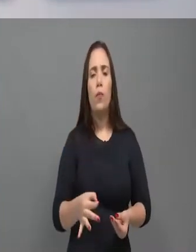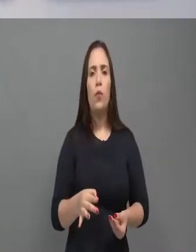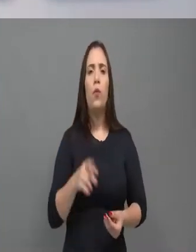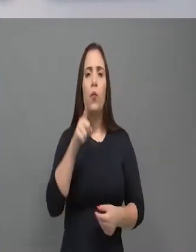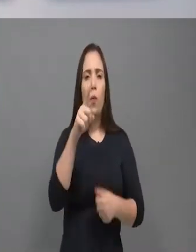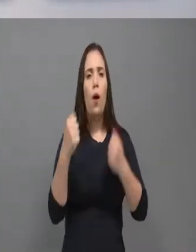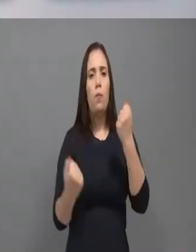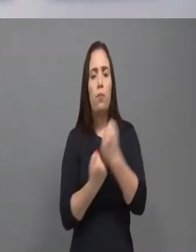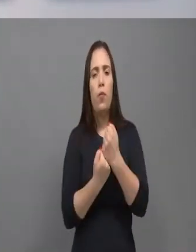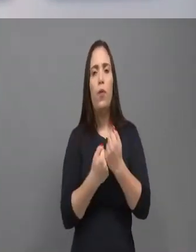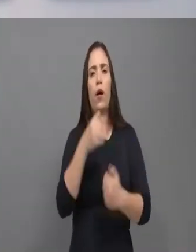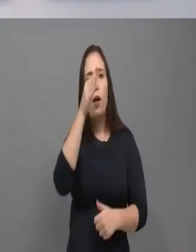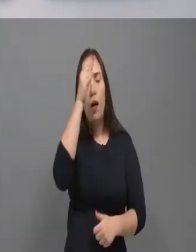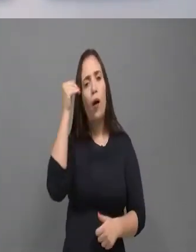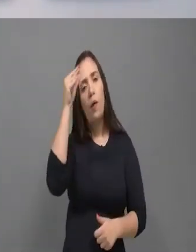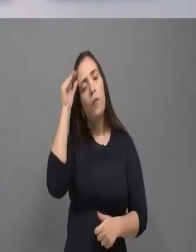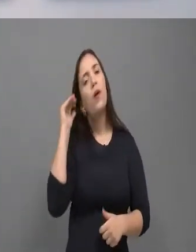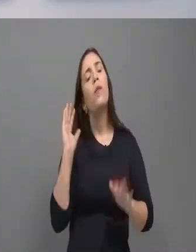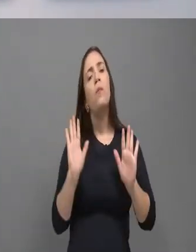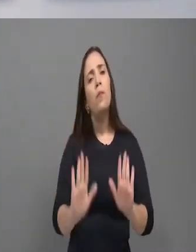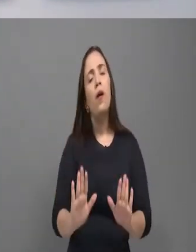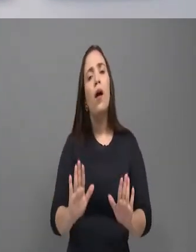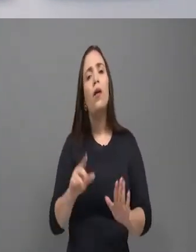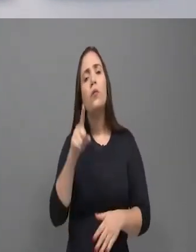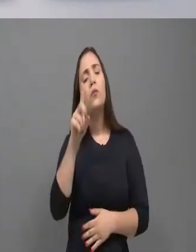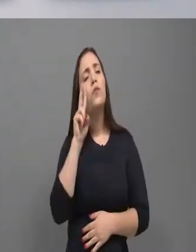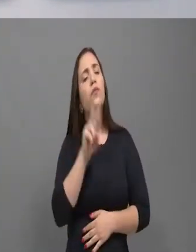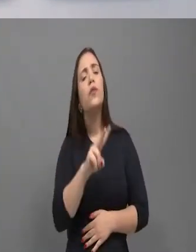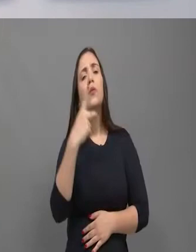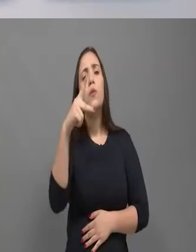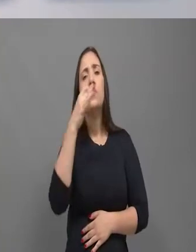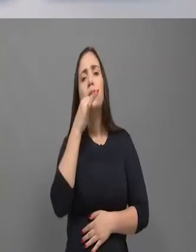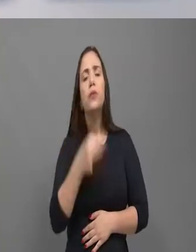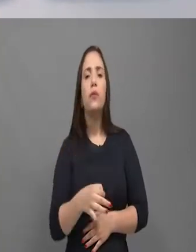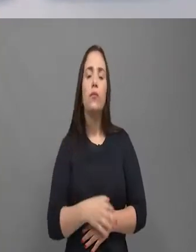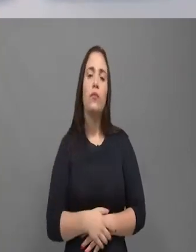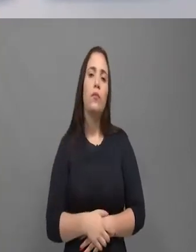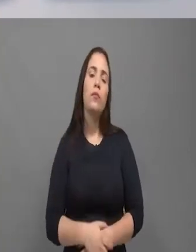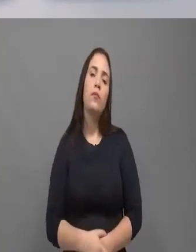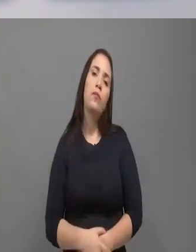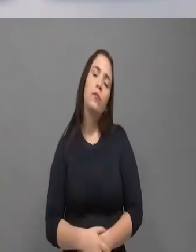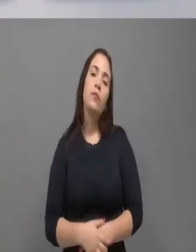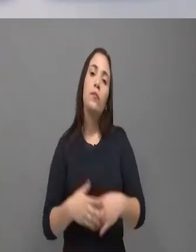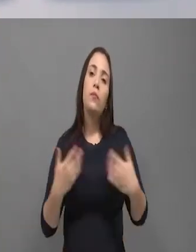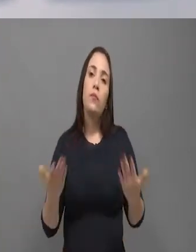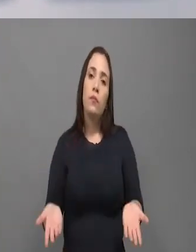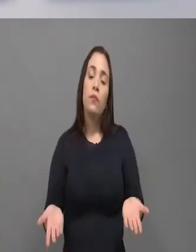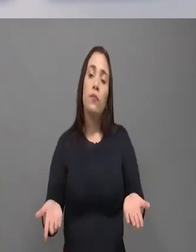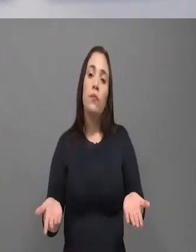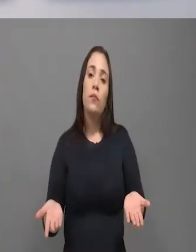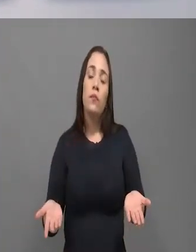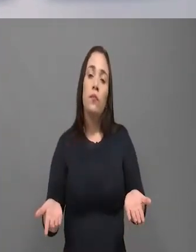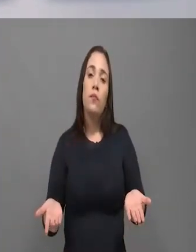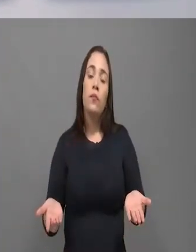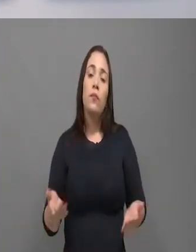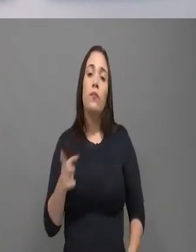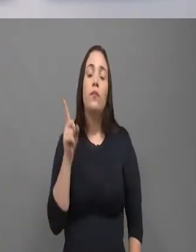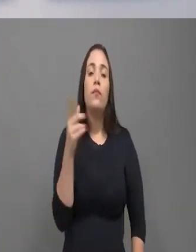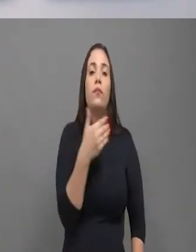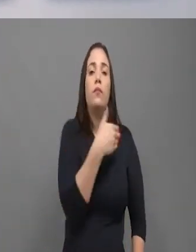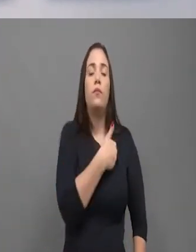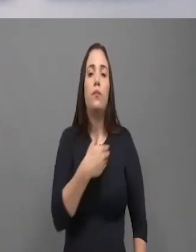disse a você, escuta a sociedade, a oposição ficou assim fragilizada porque